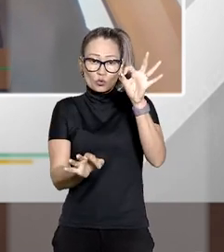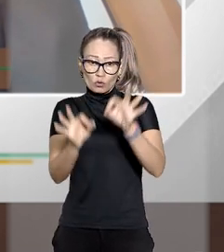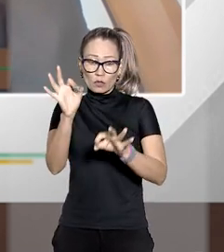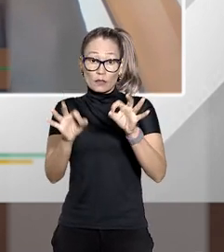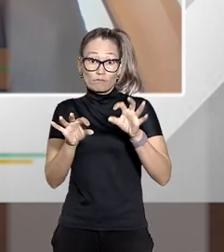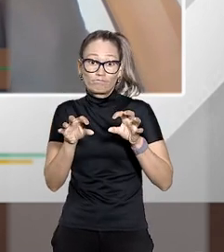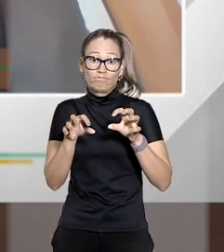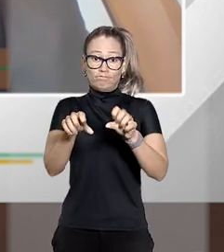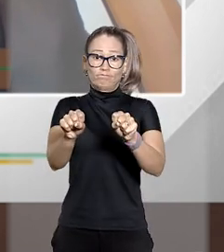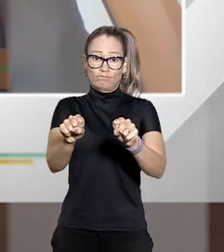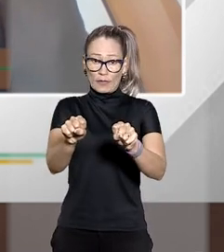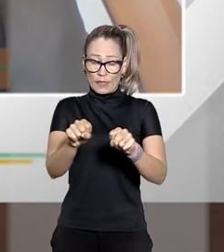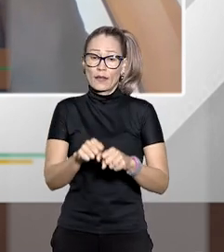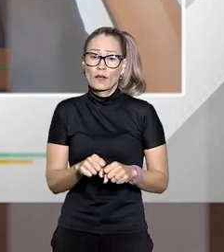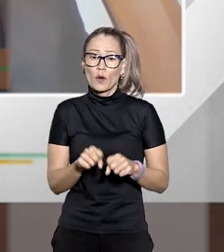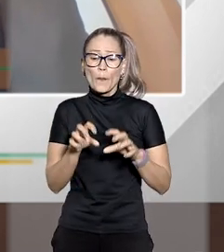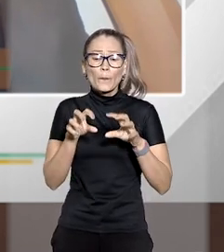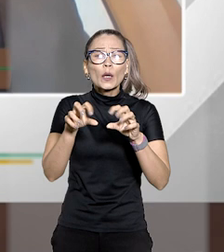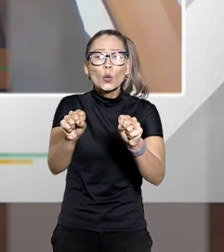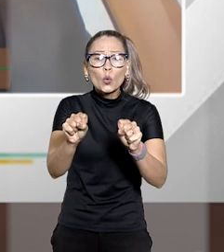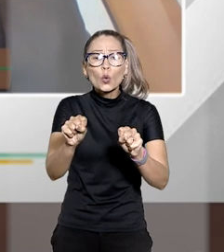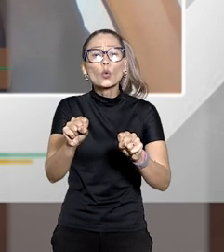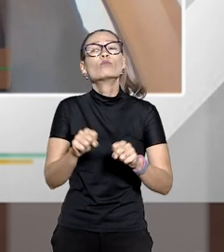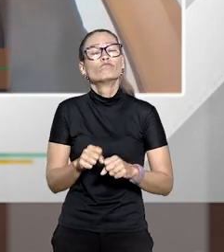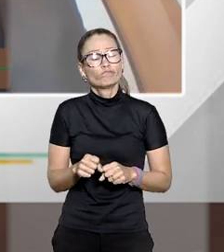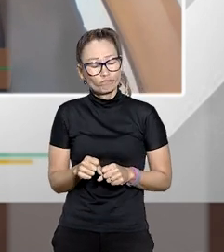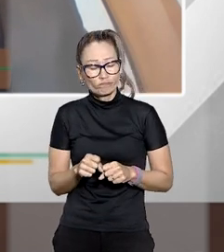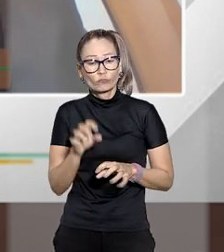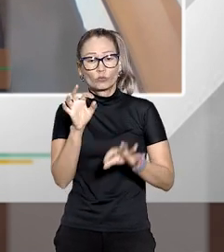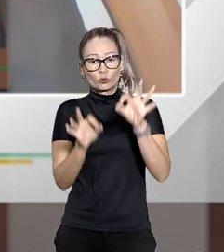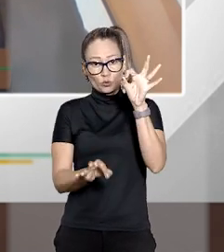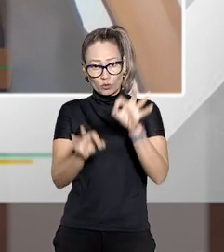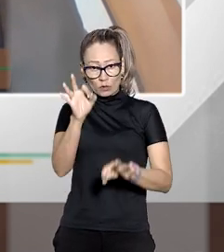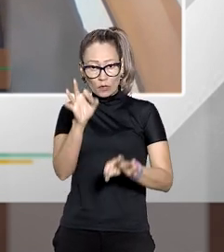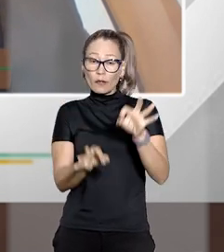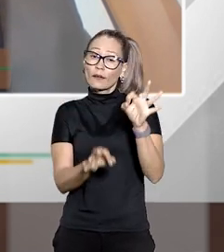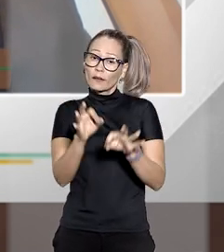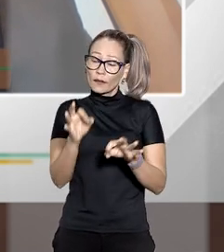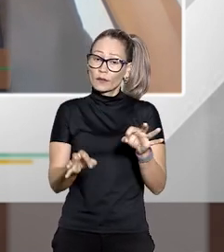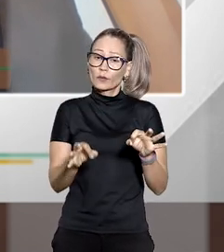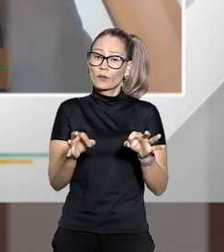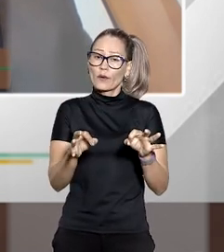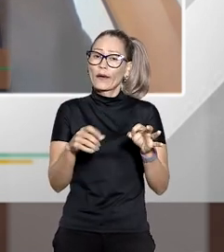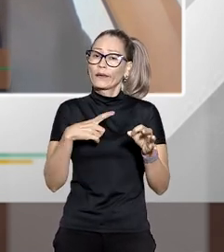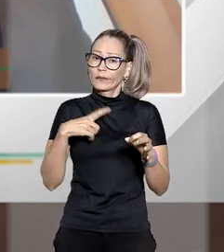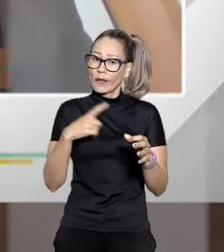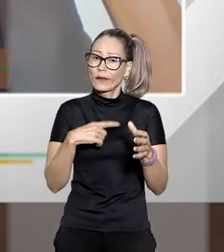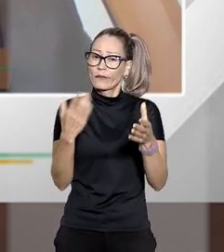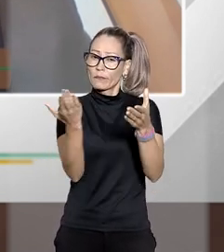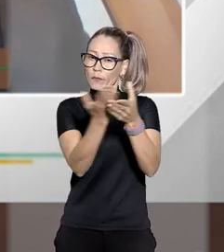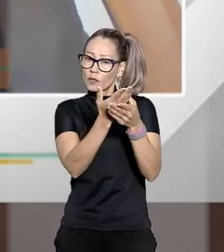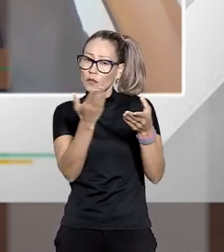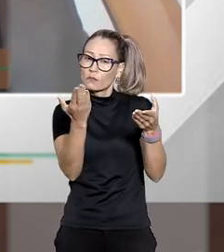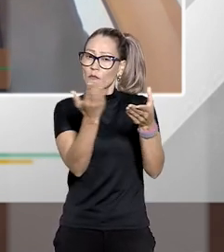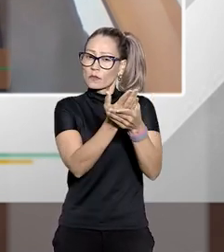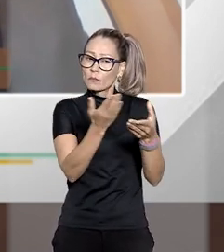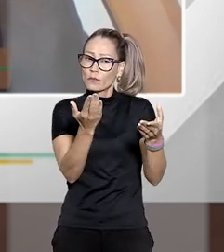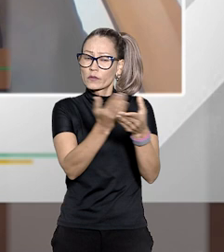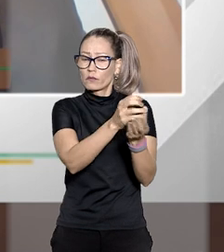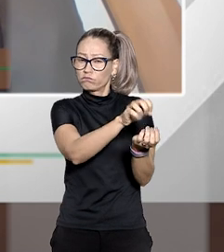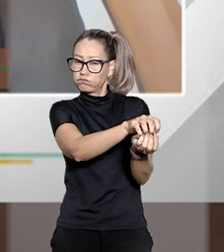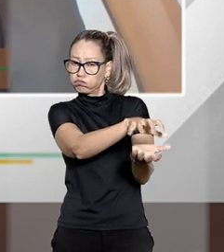pegaram né então o juizado pegou e isso gerou de fato um volume brutal de